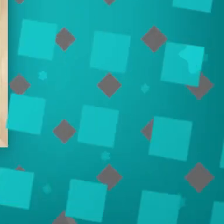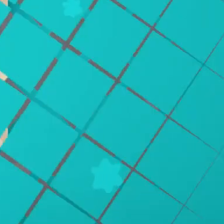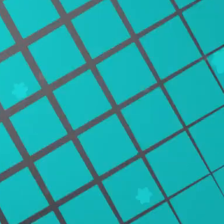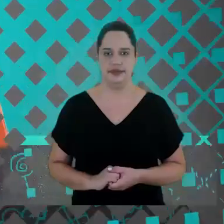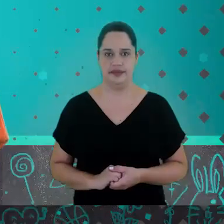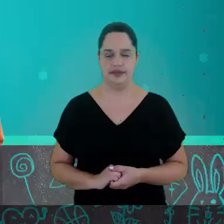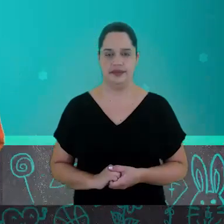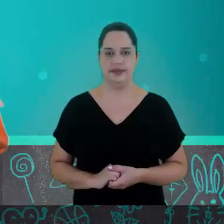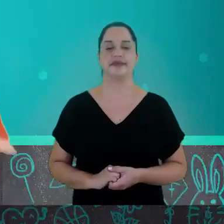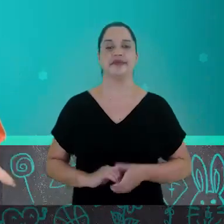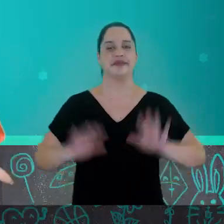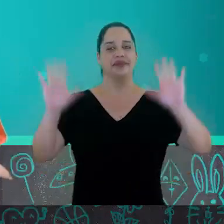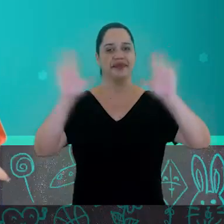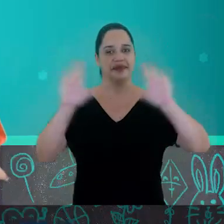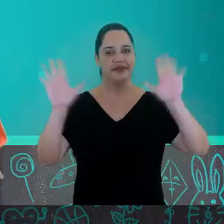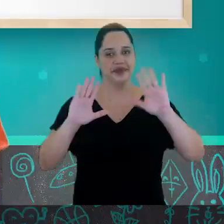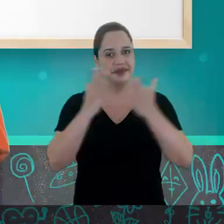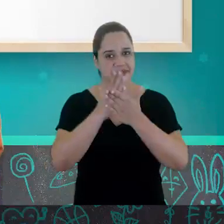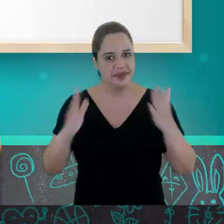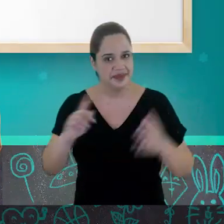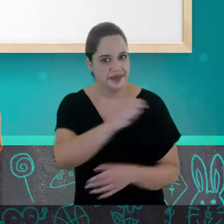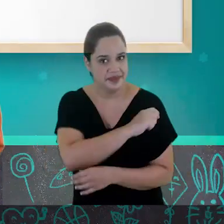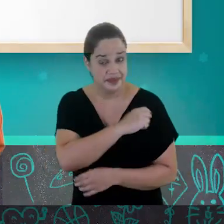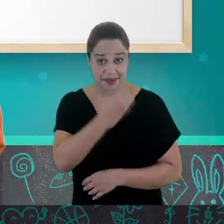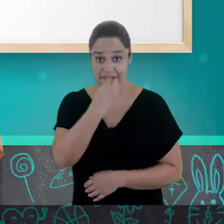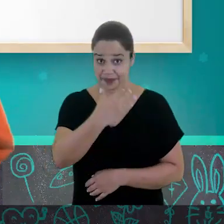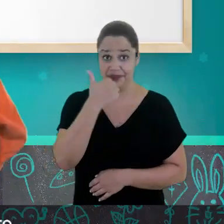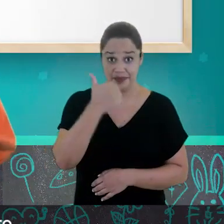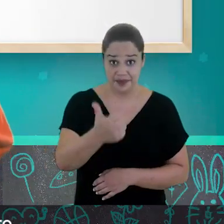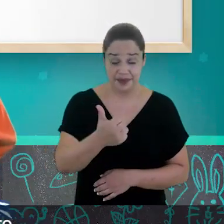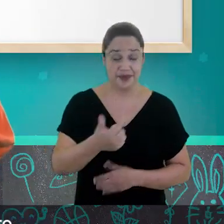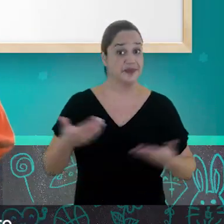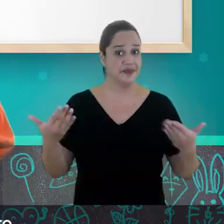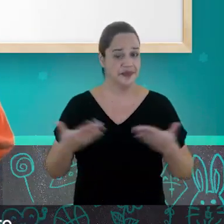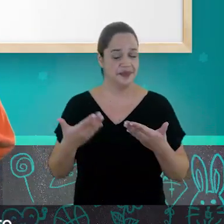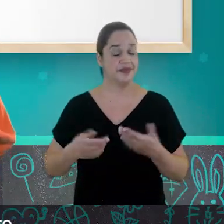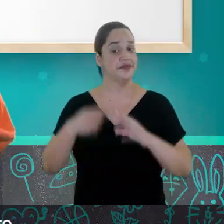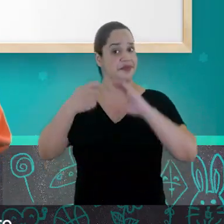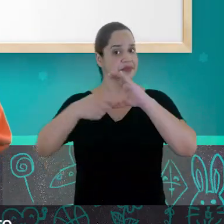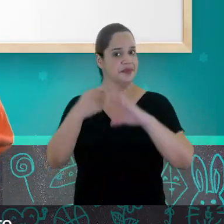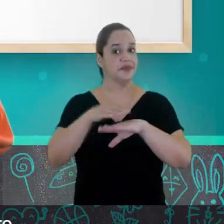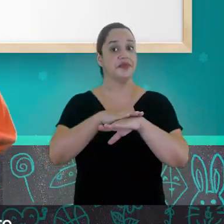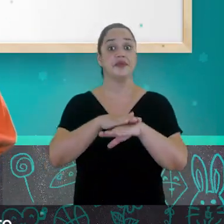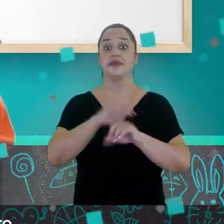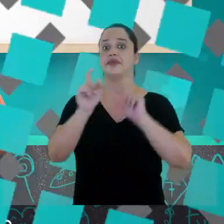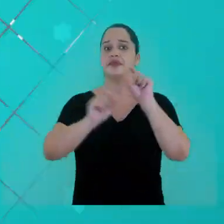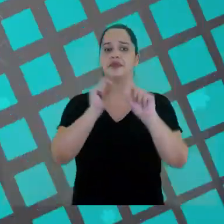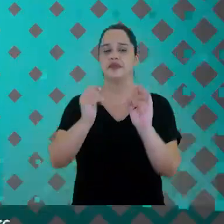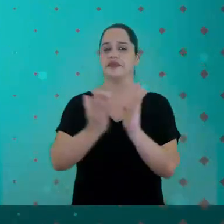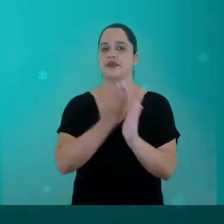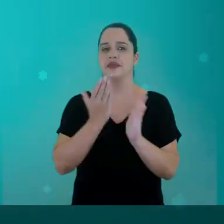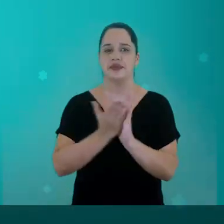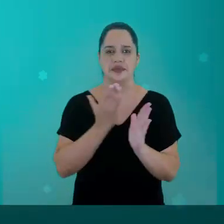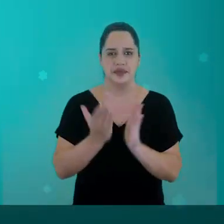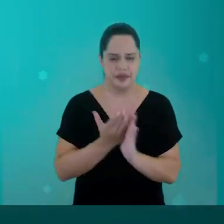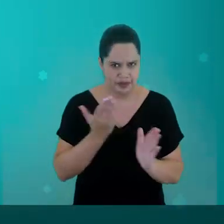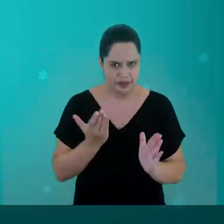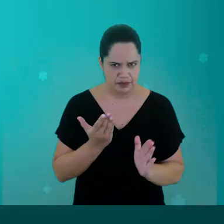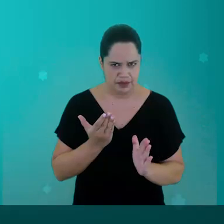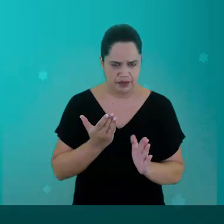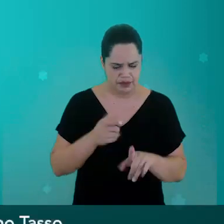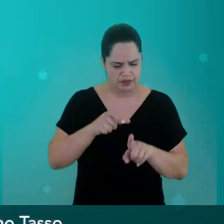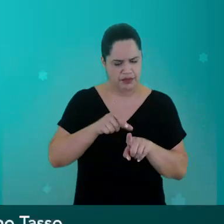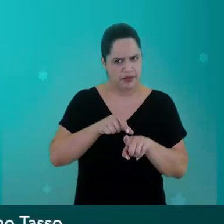por Franciane Caneschi. Olá estudante, tudo bem? Neste vídeo iremos conversar sobre o livro Vai Viajar